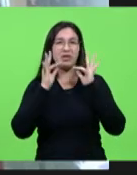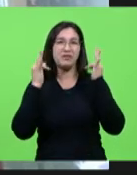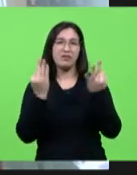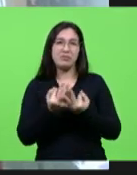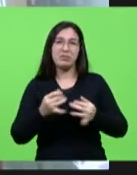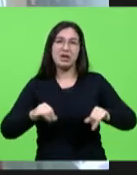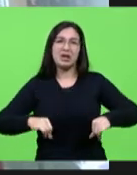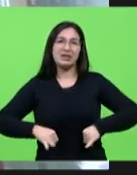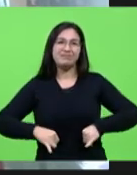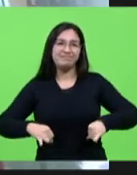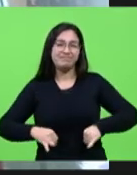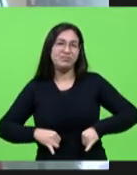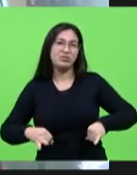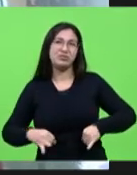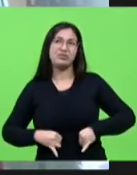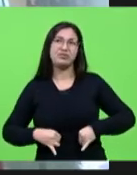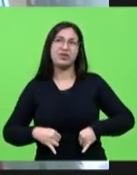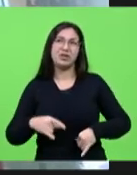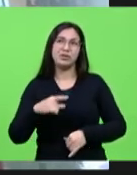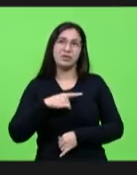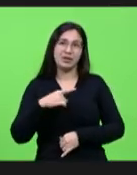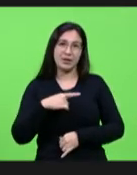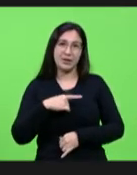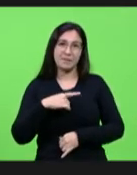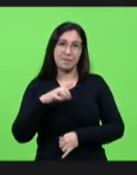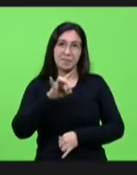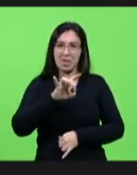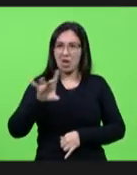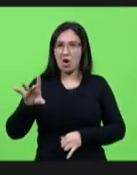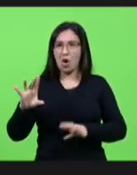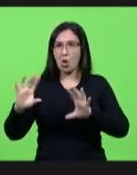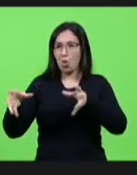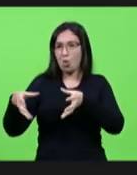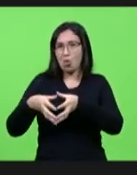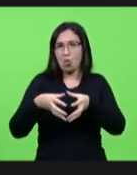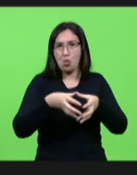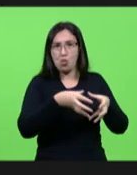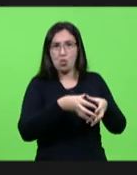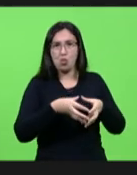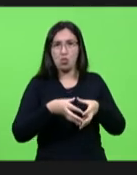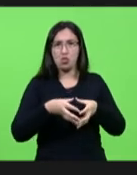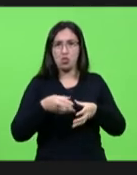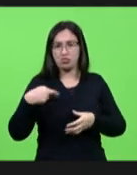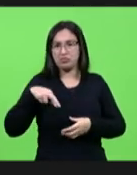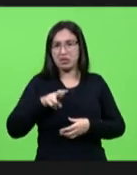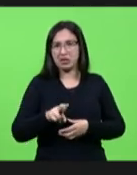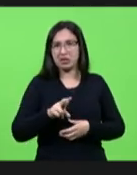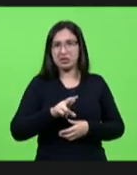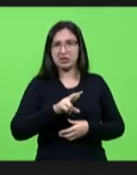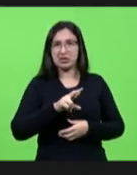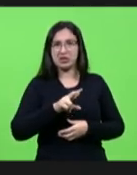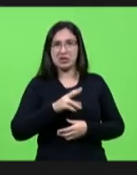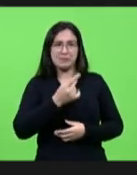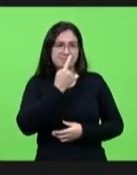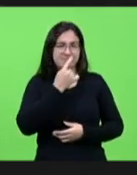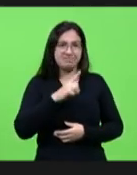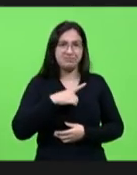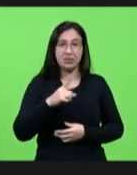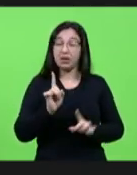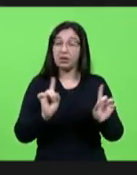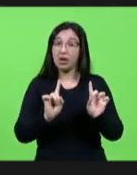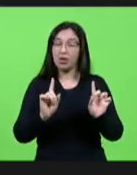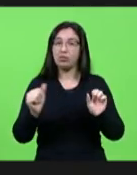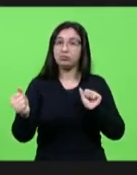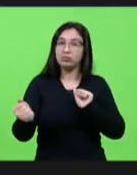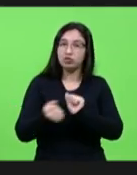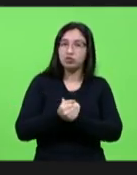sofrendo e não apenas determinada seita ou crença ou credo né vamos juntos construir